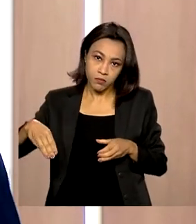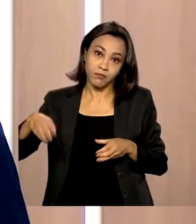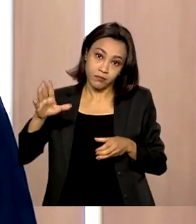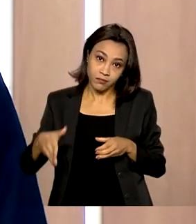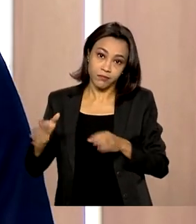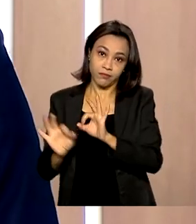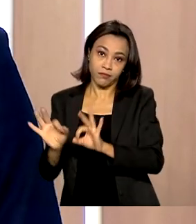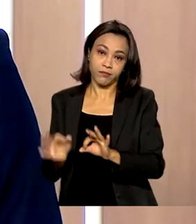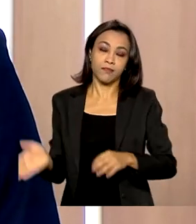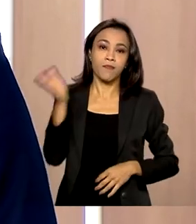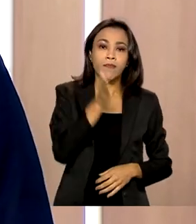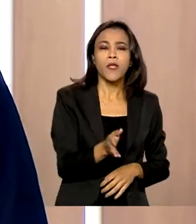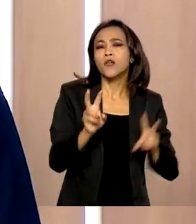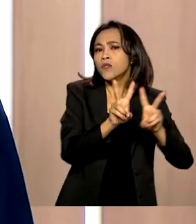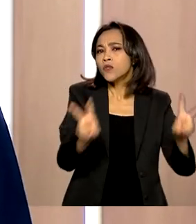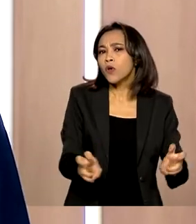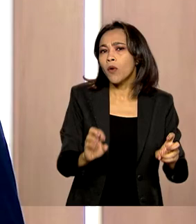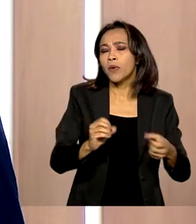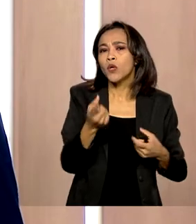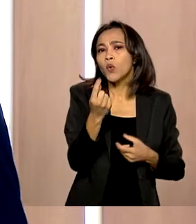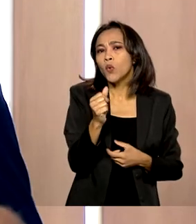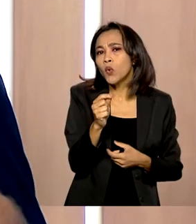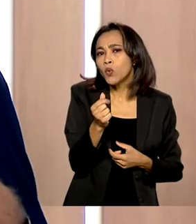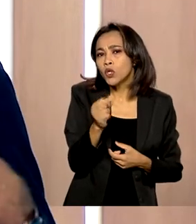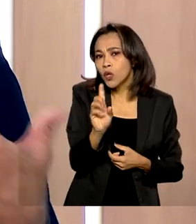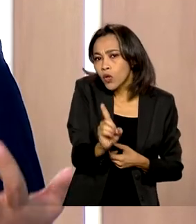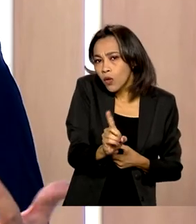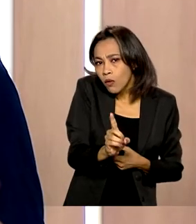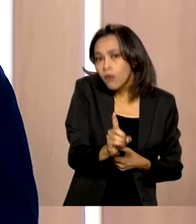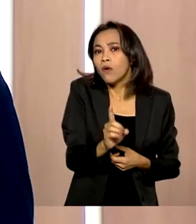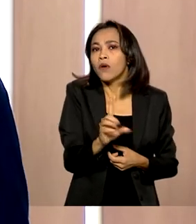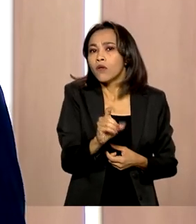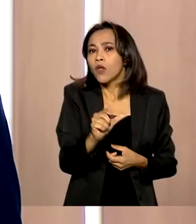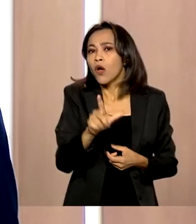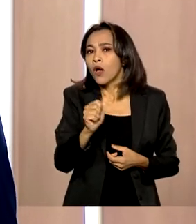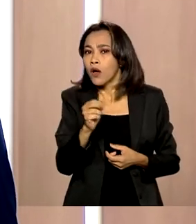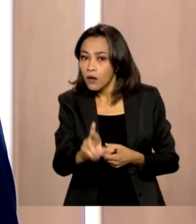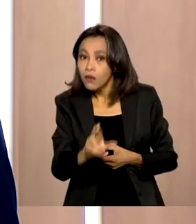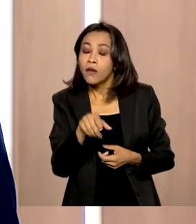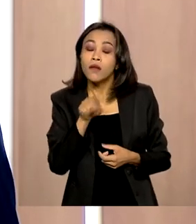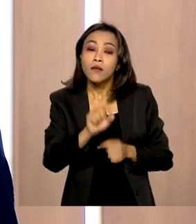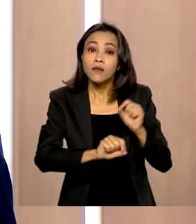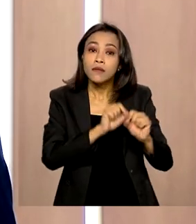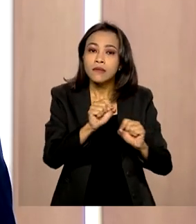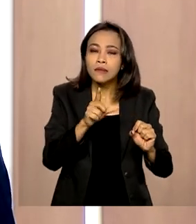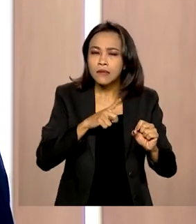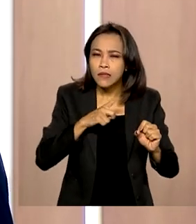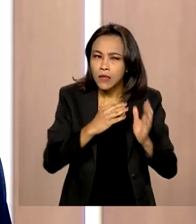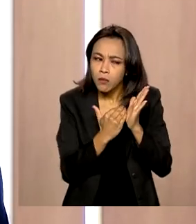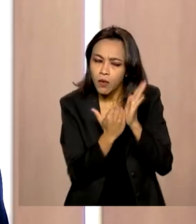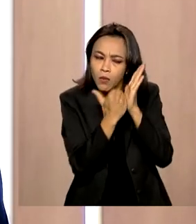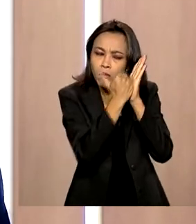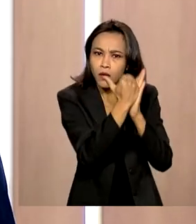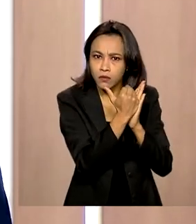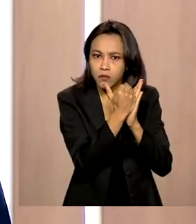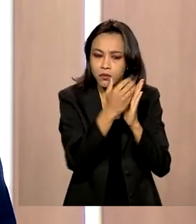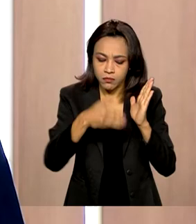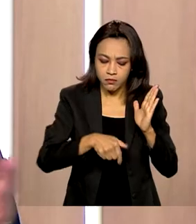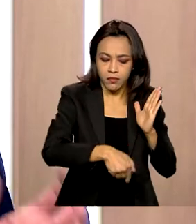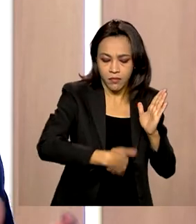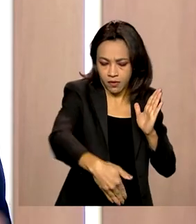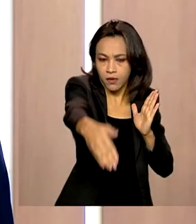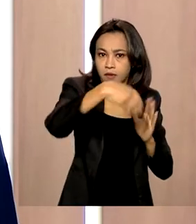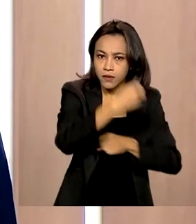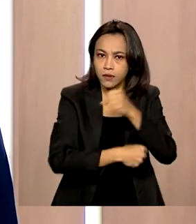E, em relação ao dólar, houve uma expectativa, há uma expectativa de que o dólar tenha um ligeiro aumento ainda ao longo do ano em